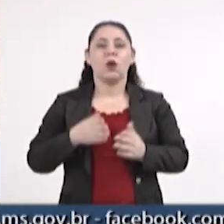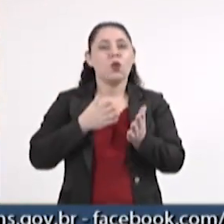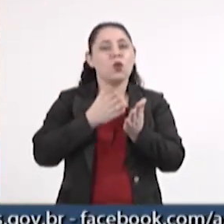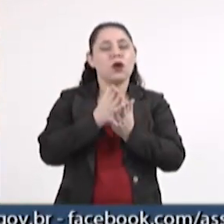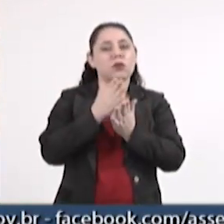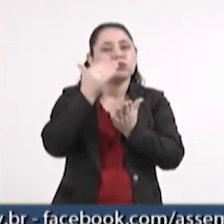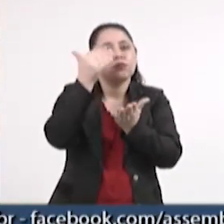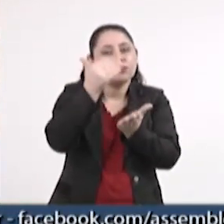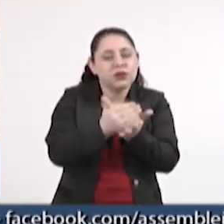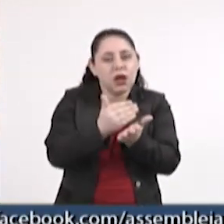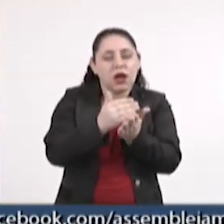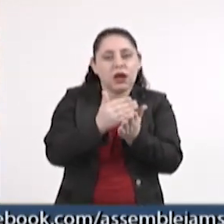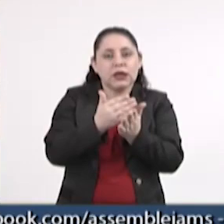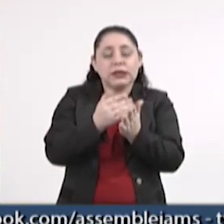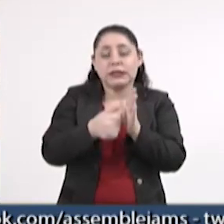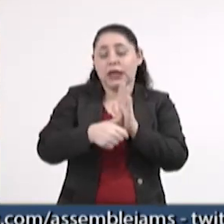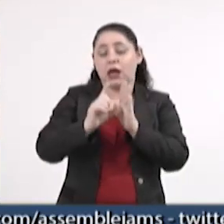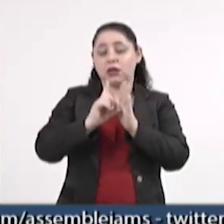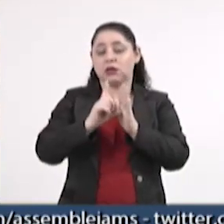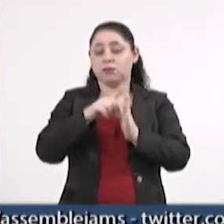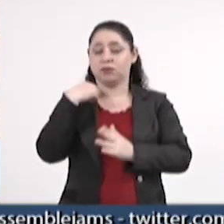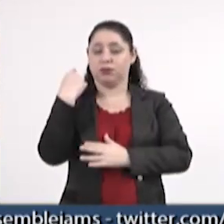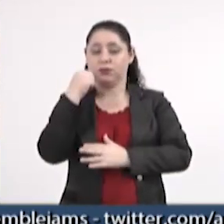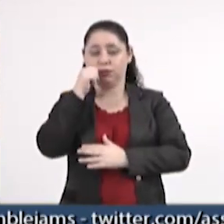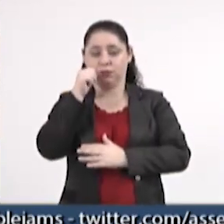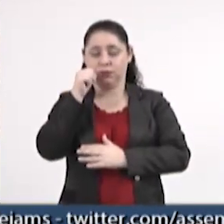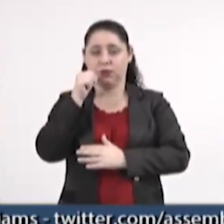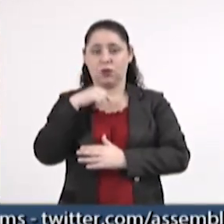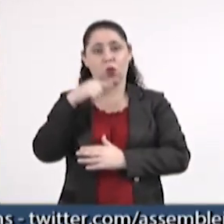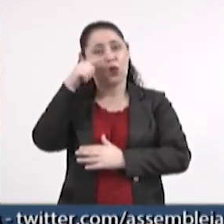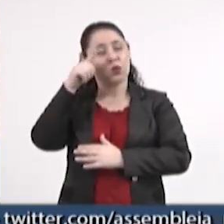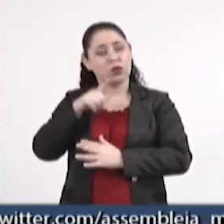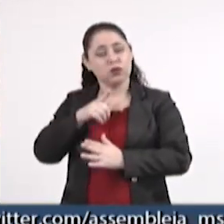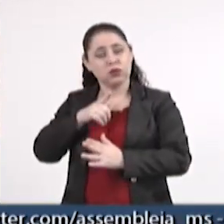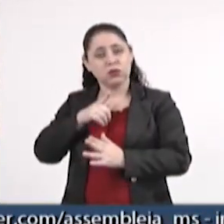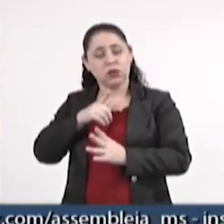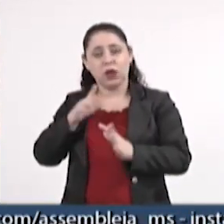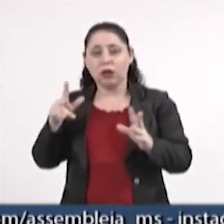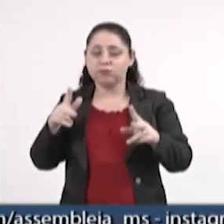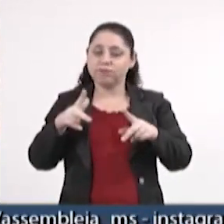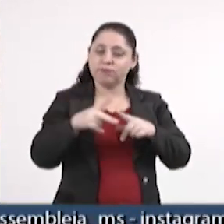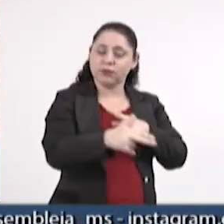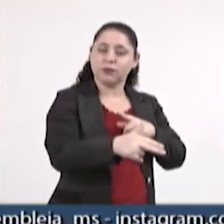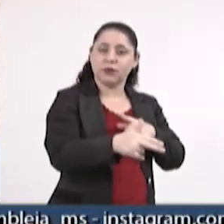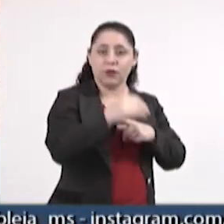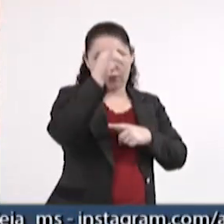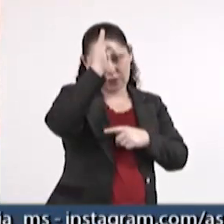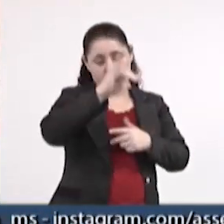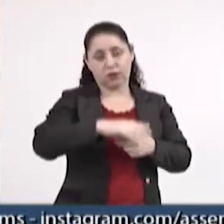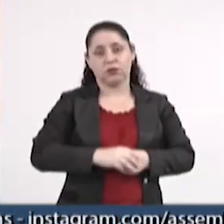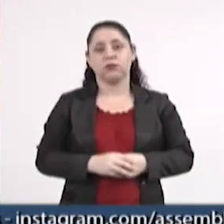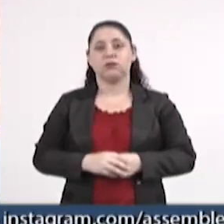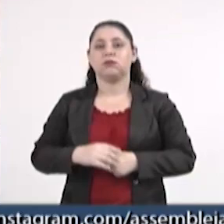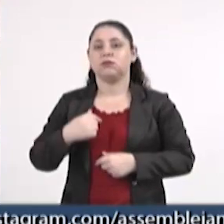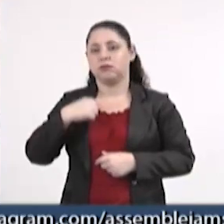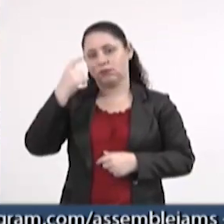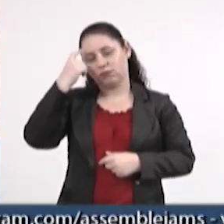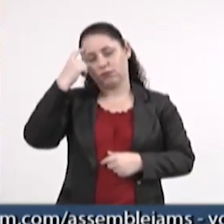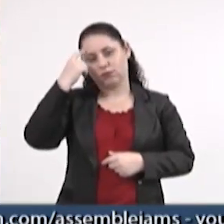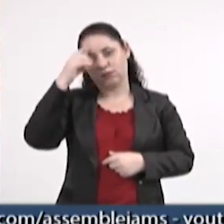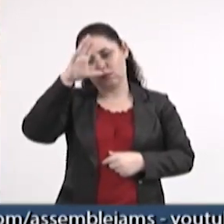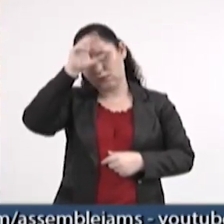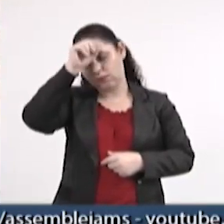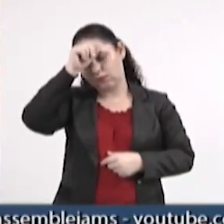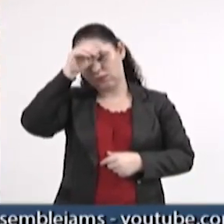caminho, antes de chegar ao feminicídio, a gente consiga intervir, romper. Eu penso, e isso eu aprendi tanto com a